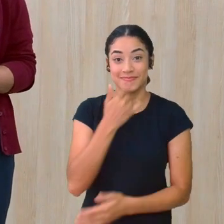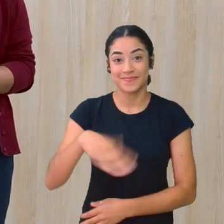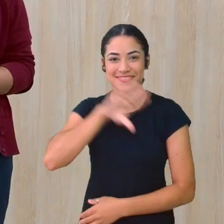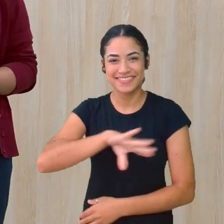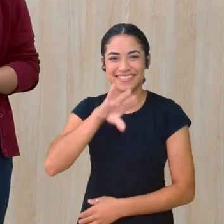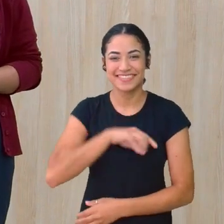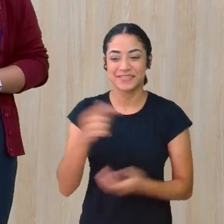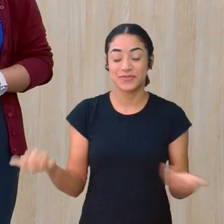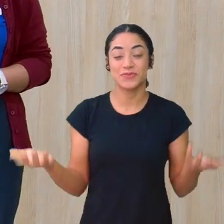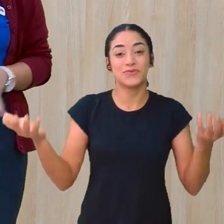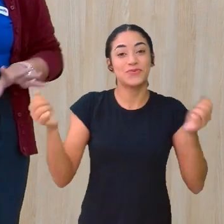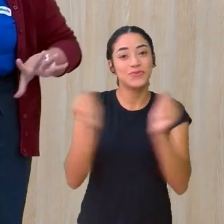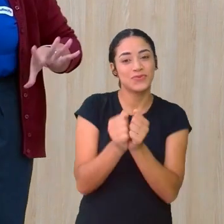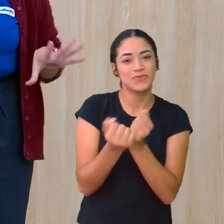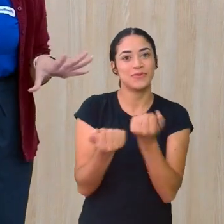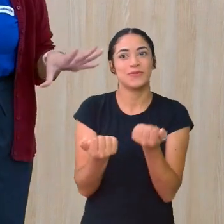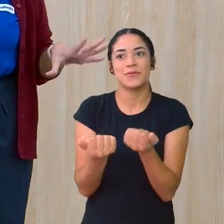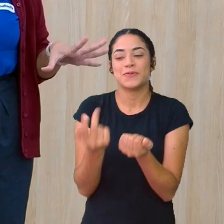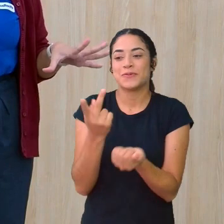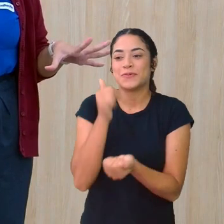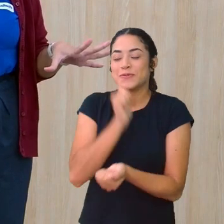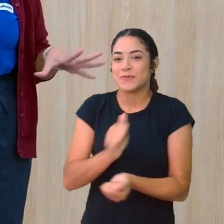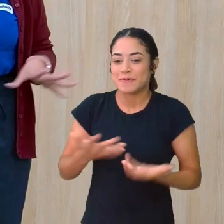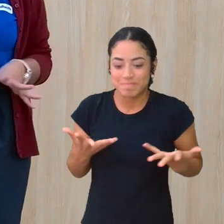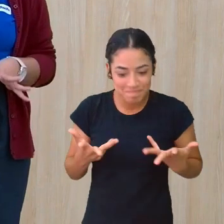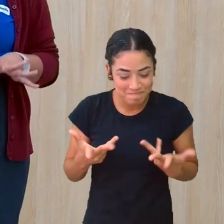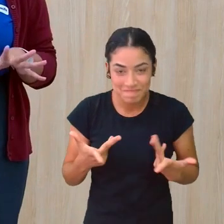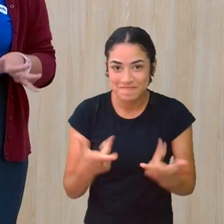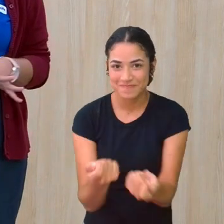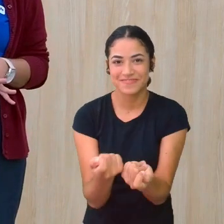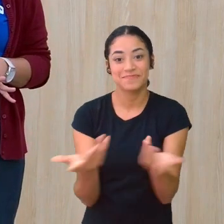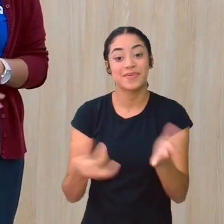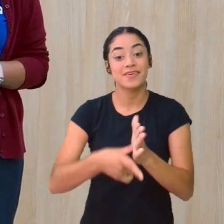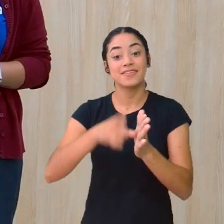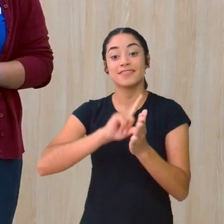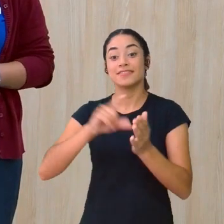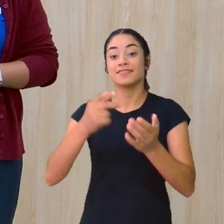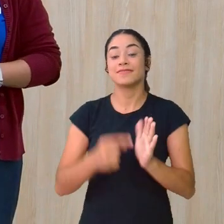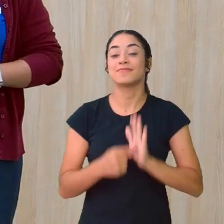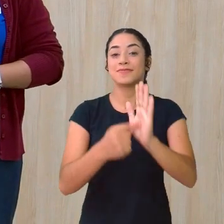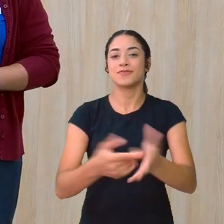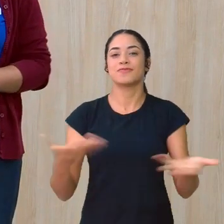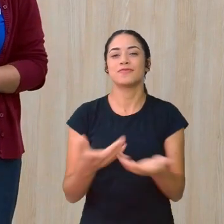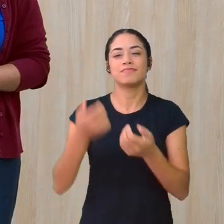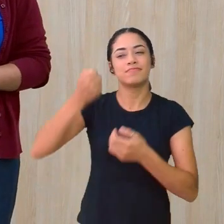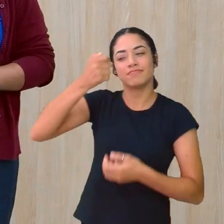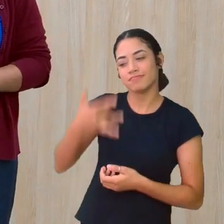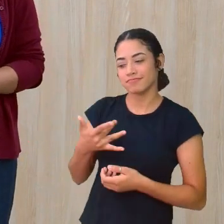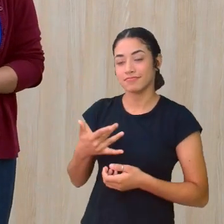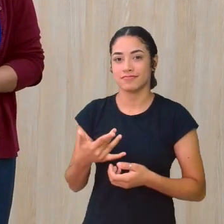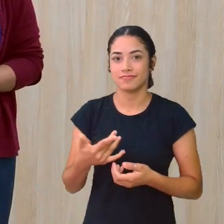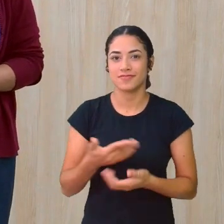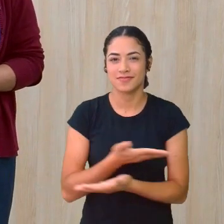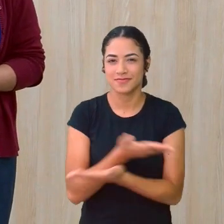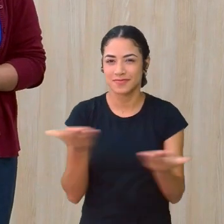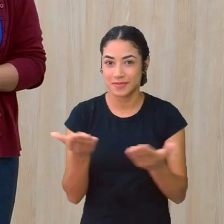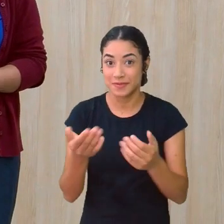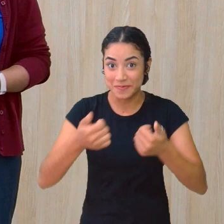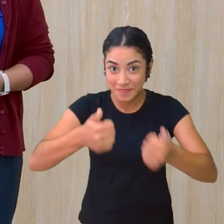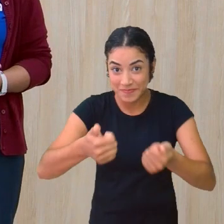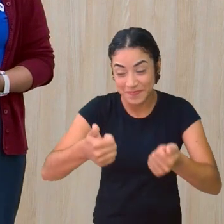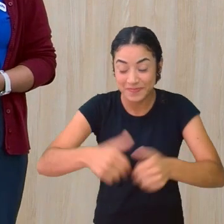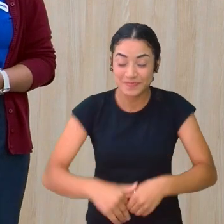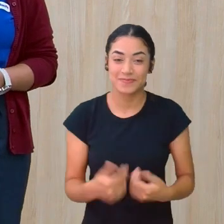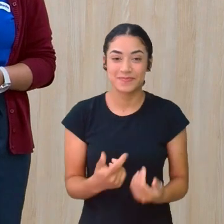certo? Eu tô aqui na companhia de duas mulheres maravilhosas, mas antes de apresentá-las eu vou me autodescrever para quem tá aí em casa, tá certo?